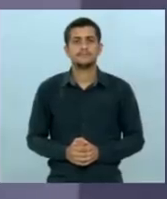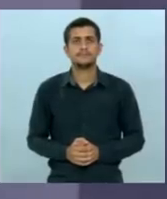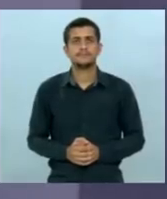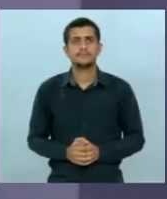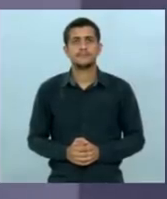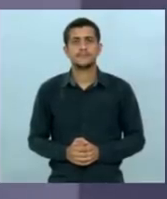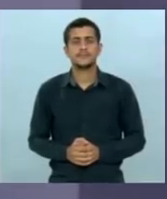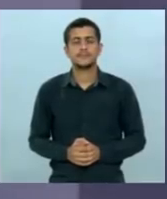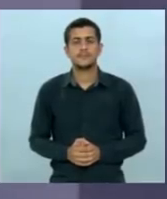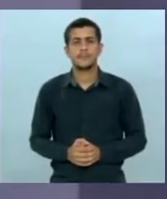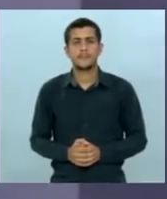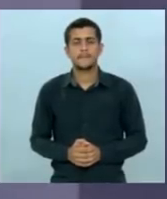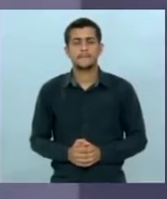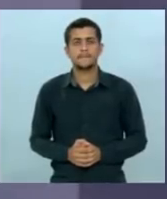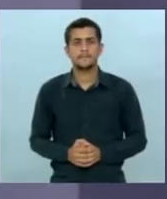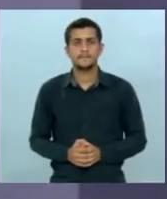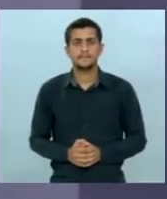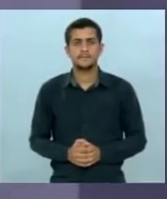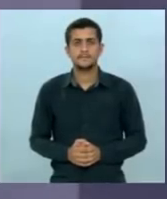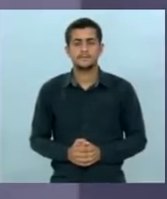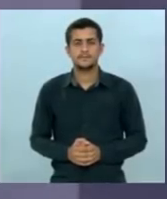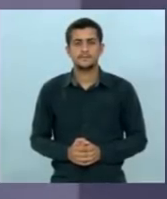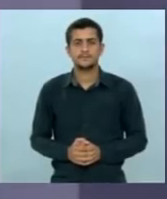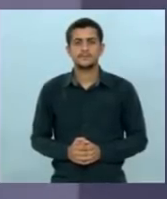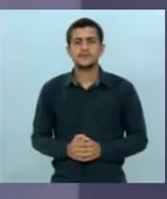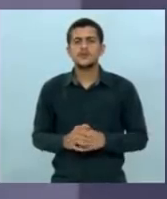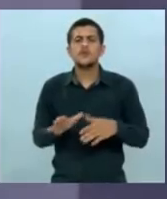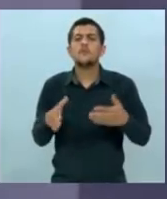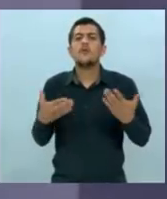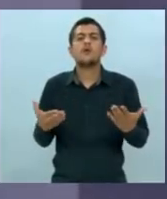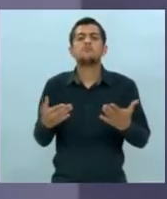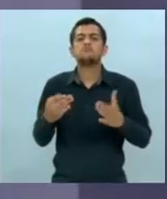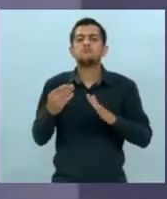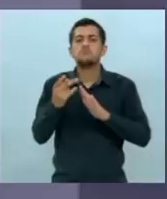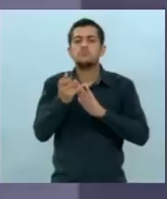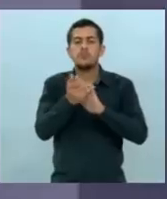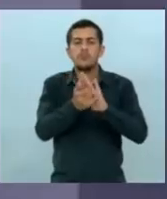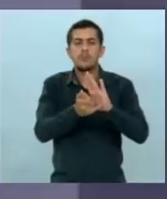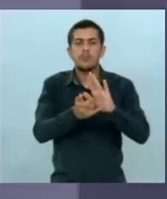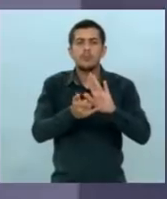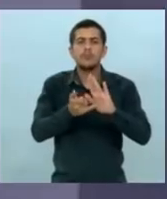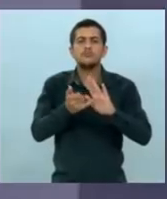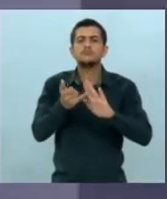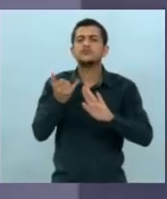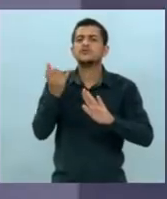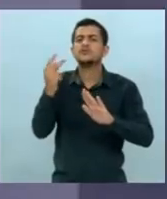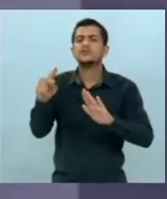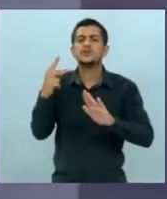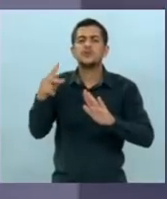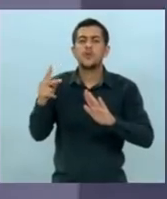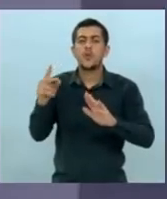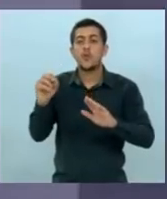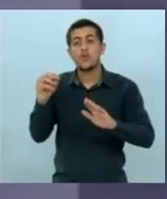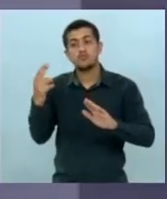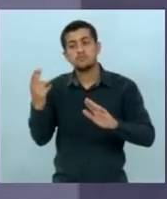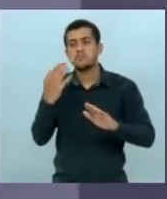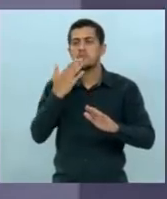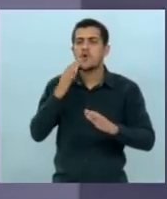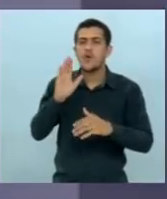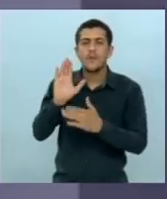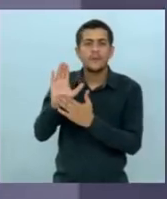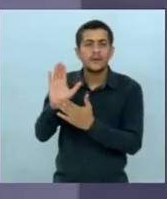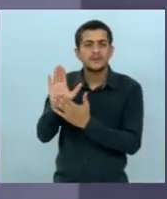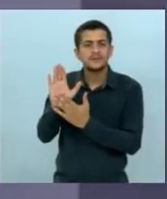qual é o seu projeto a sua promessa digamos assim